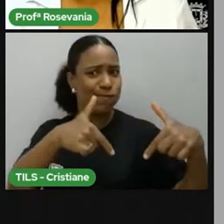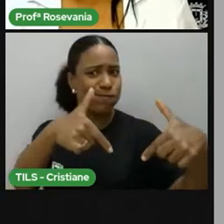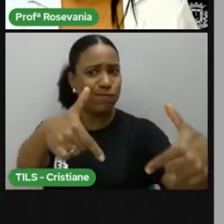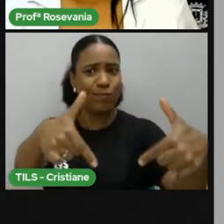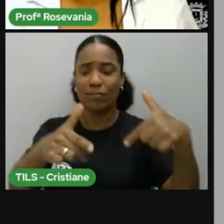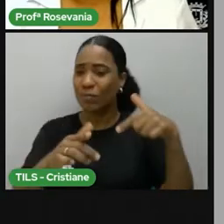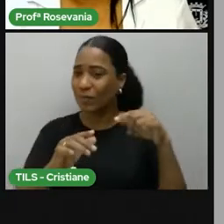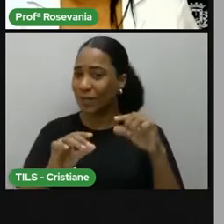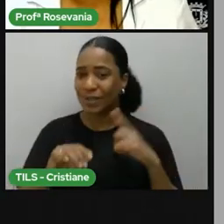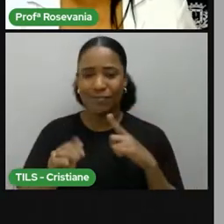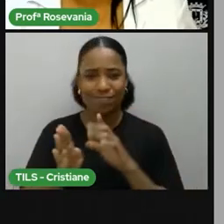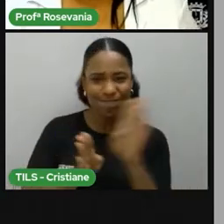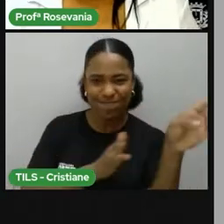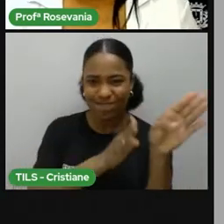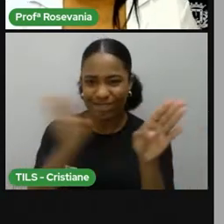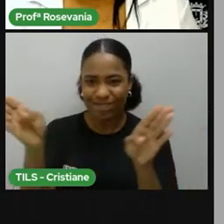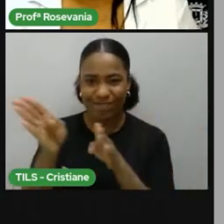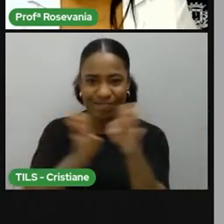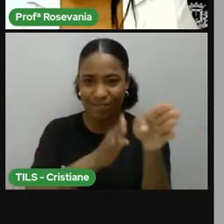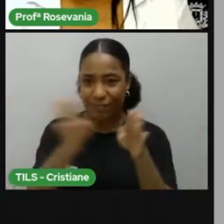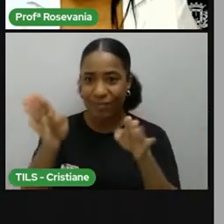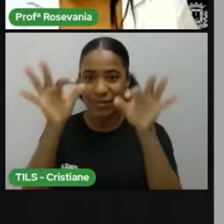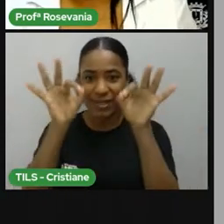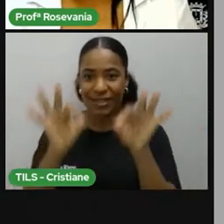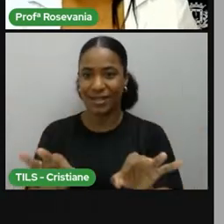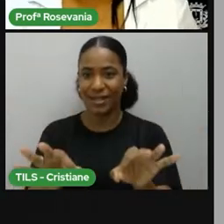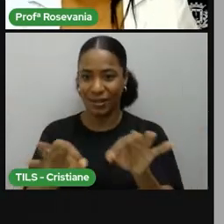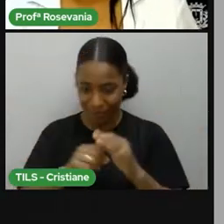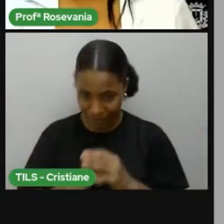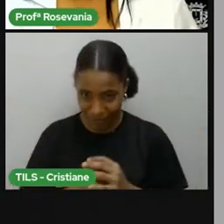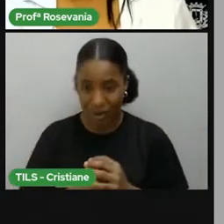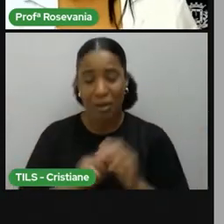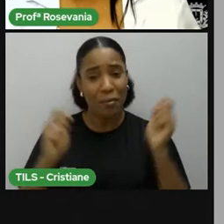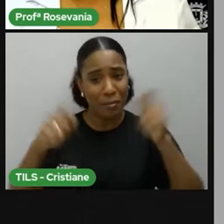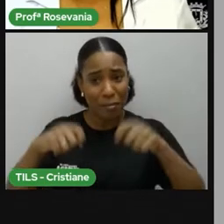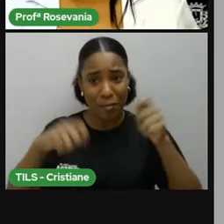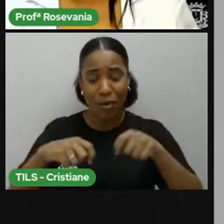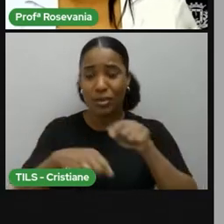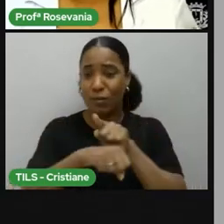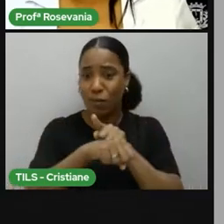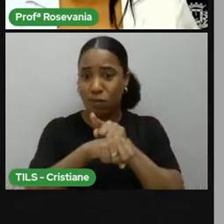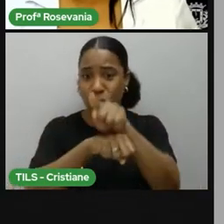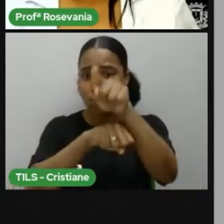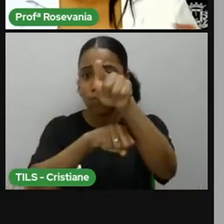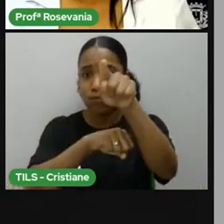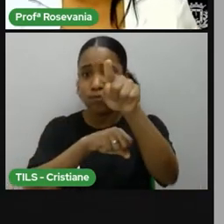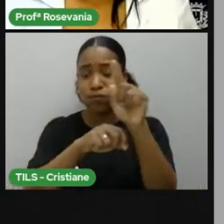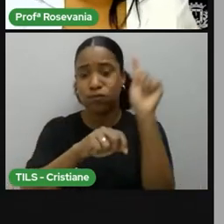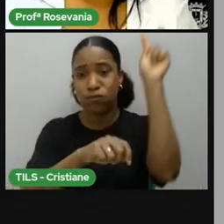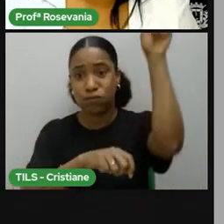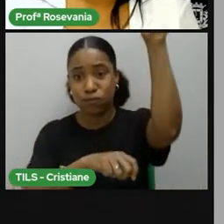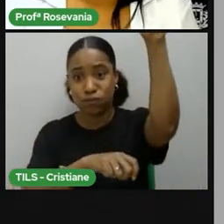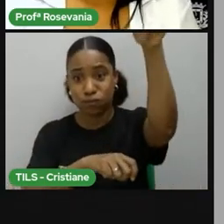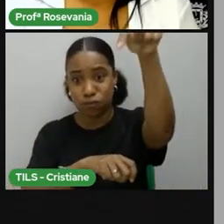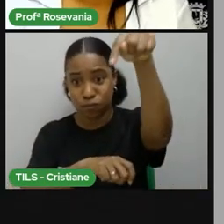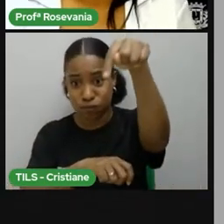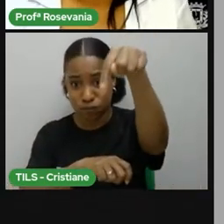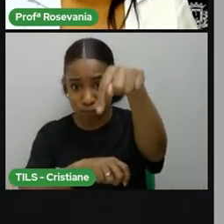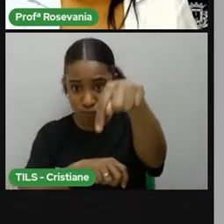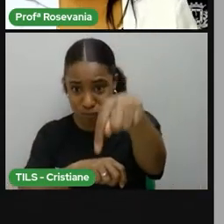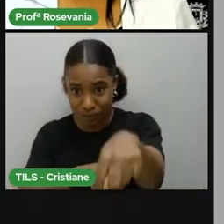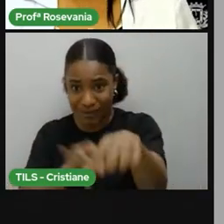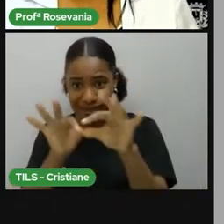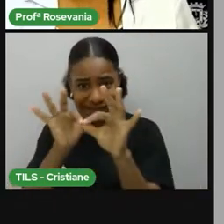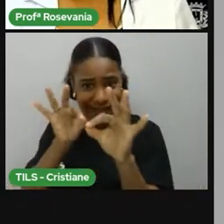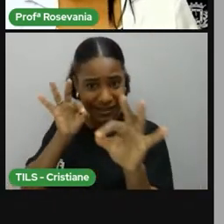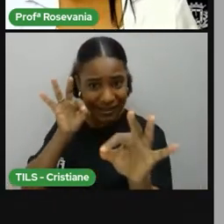relação a qualquer coisa, seja ela uma bomba, né, que é uma coisa ruim, ou seja uma informação de uma fotografia, de algum espaço